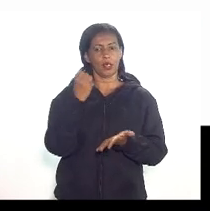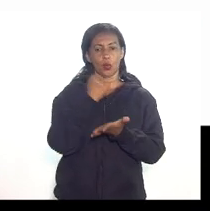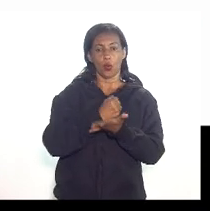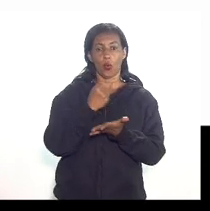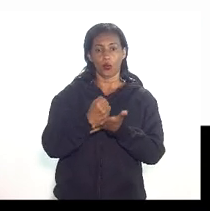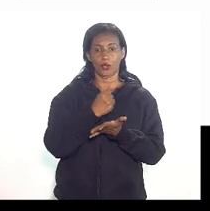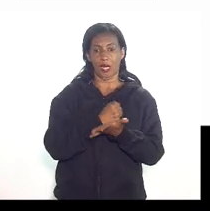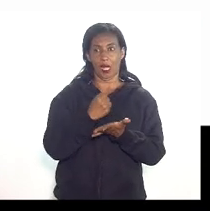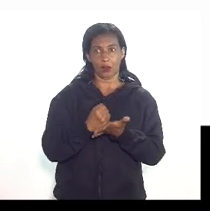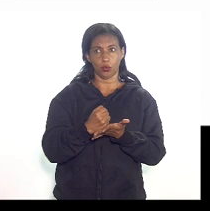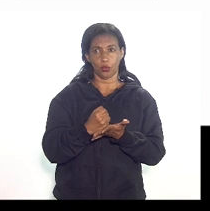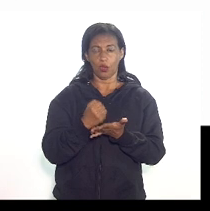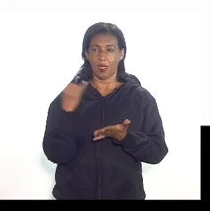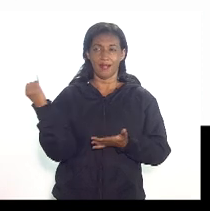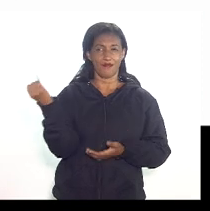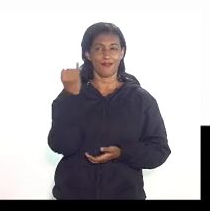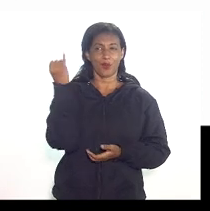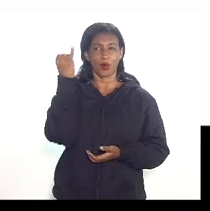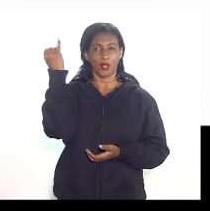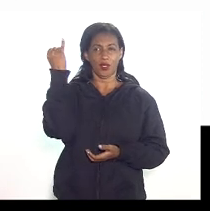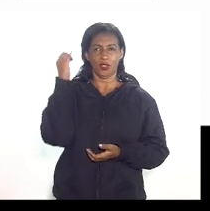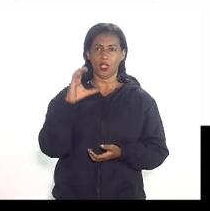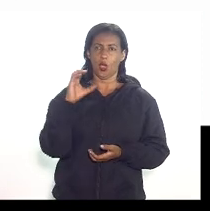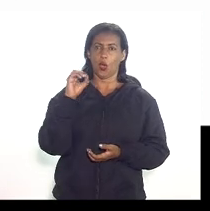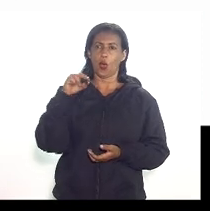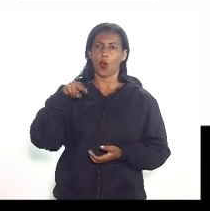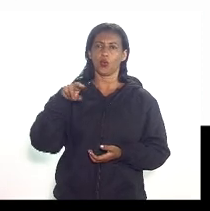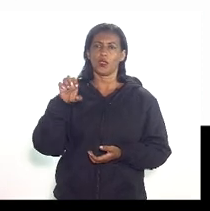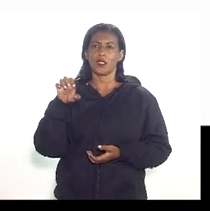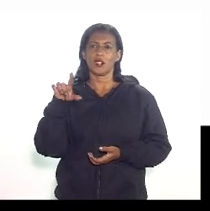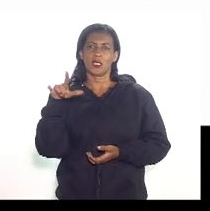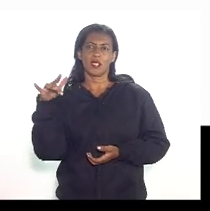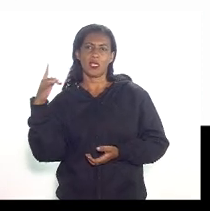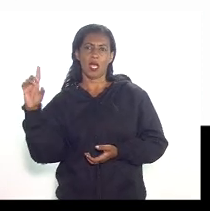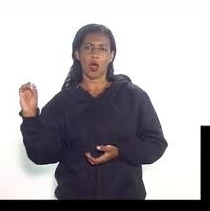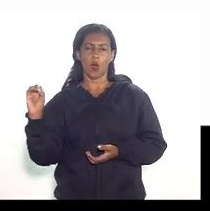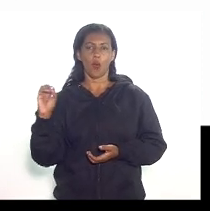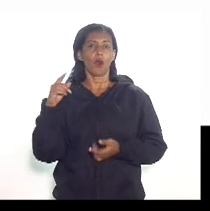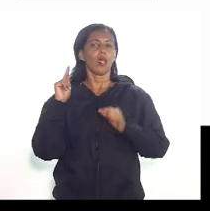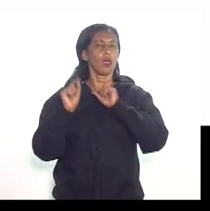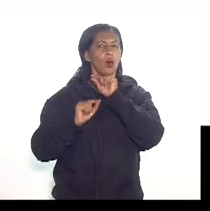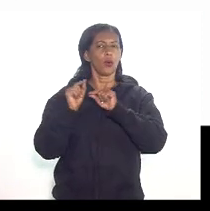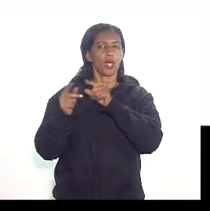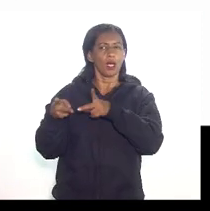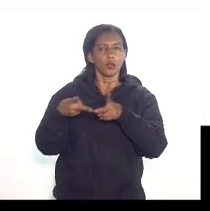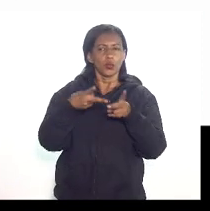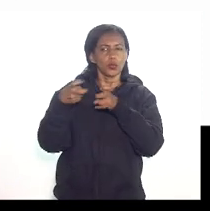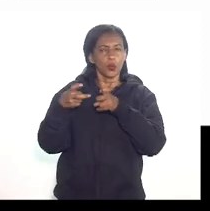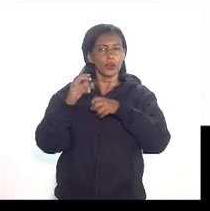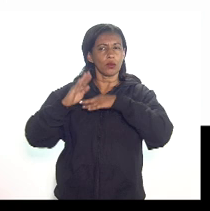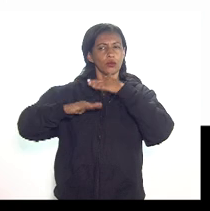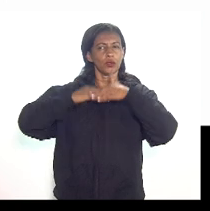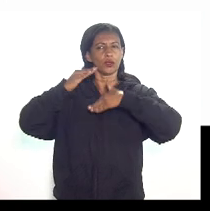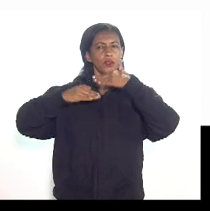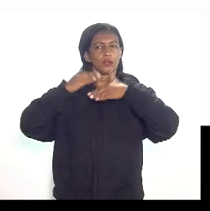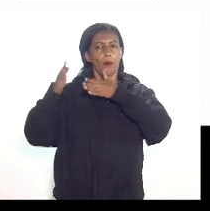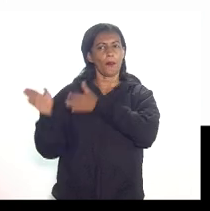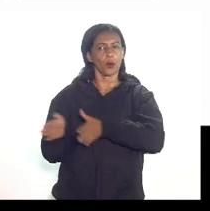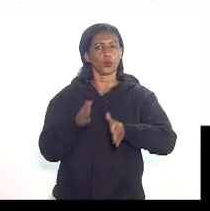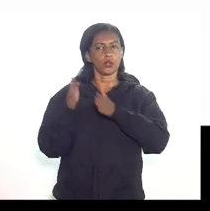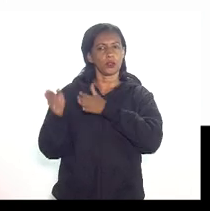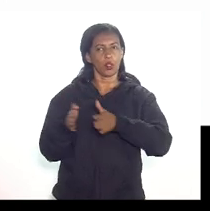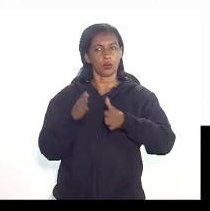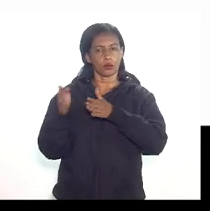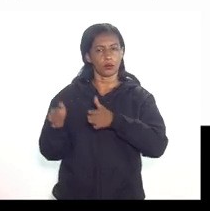concessão é um contrato que estabelece permite a exploração desenvolvimento e produção